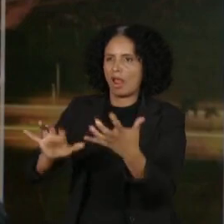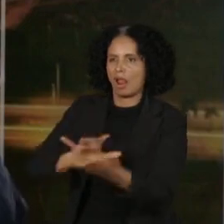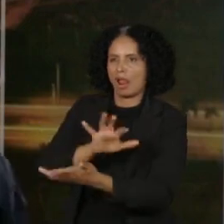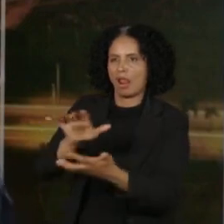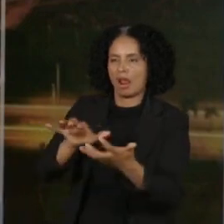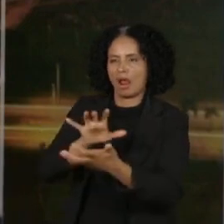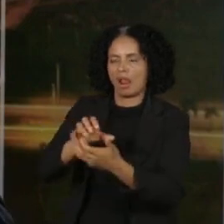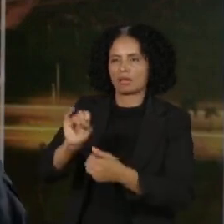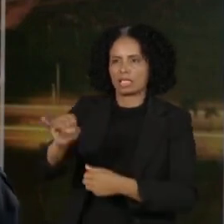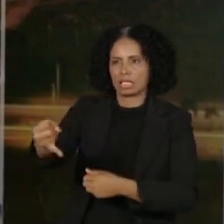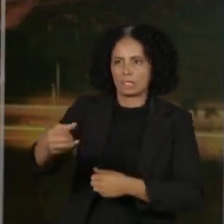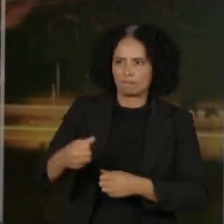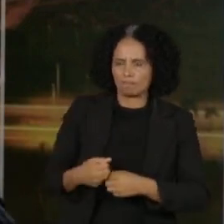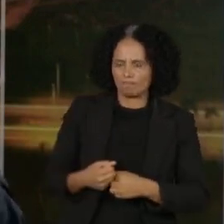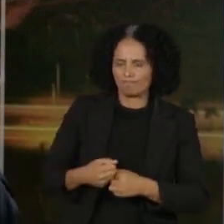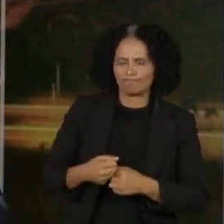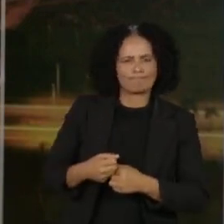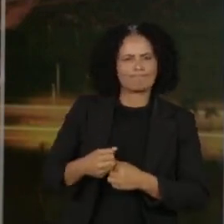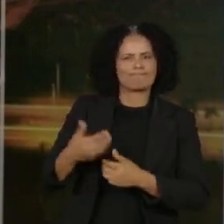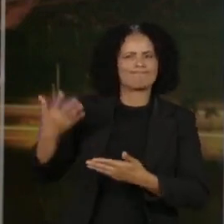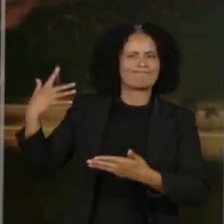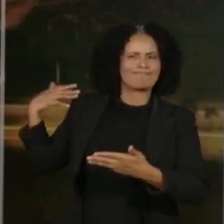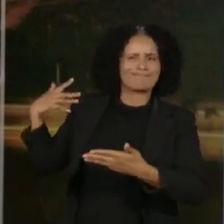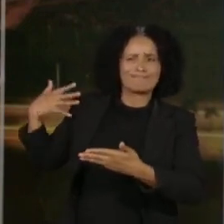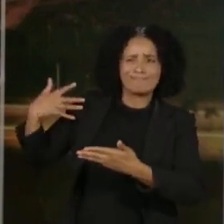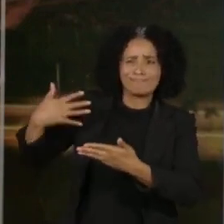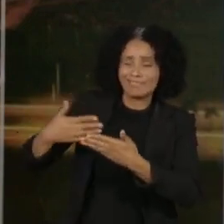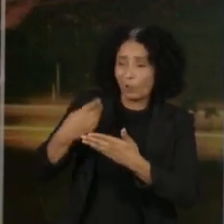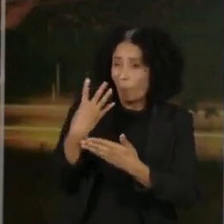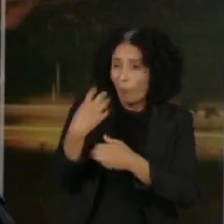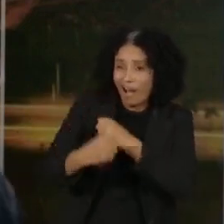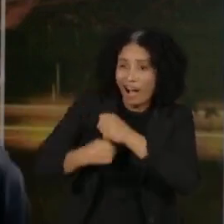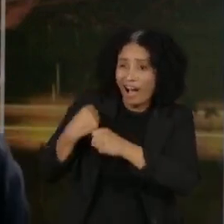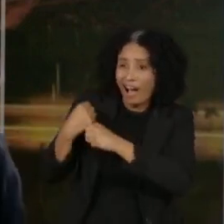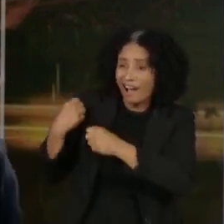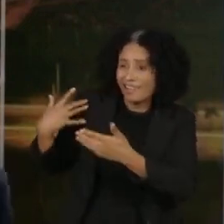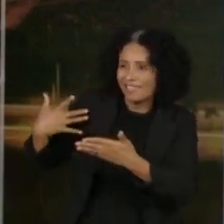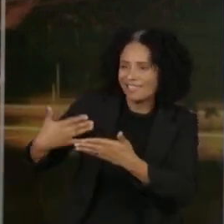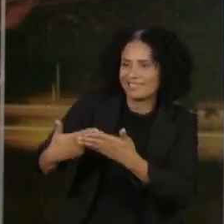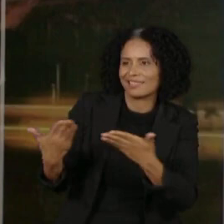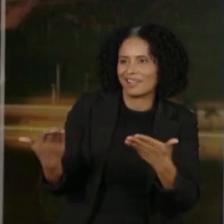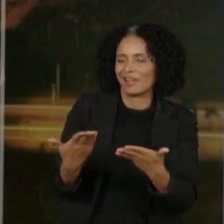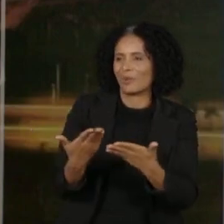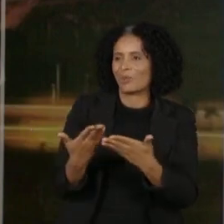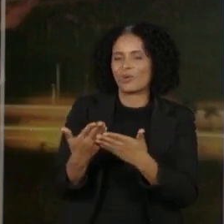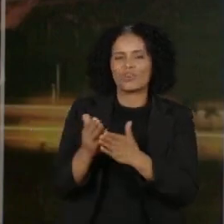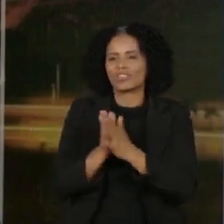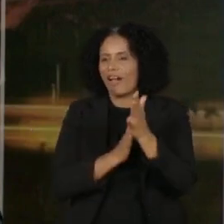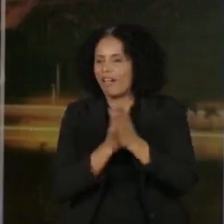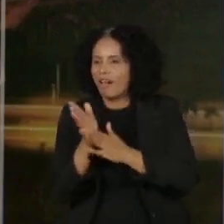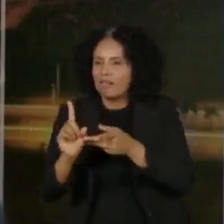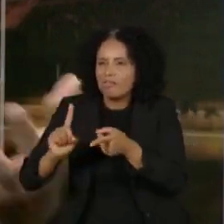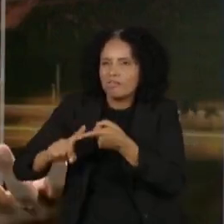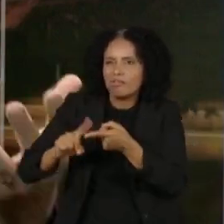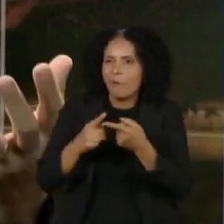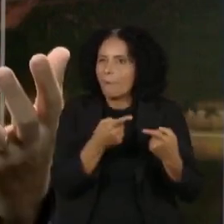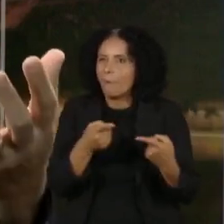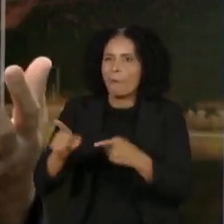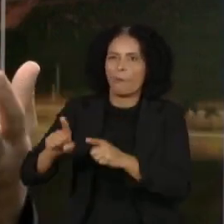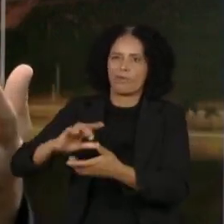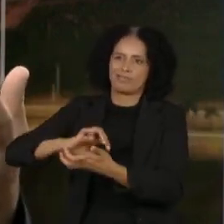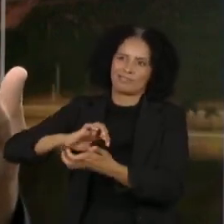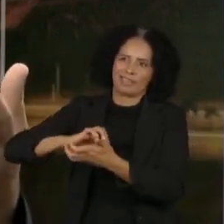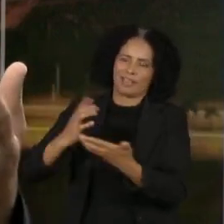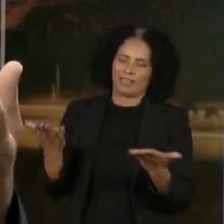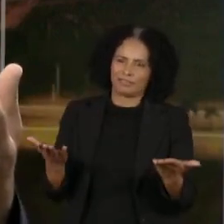ontem. Ele vem estimulando, semeando isso ao longo de quatro anos. Criou um ambiente contra o STF. É impressionante